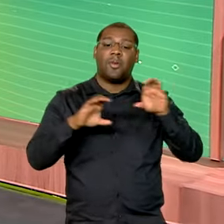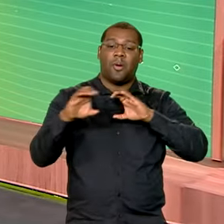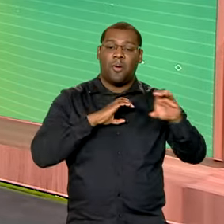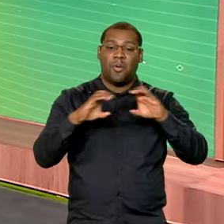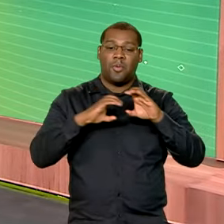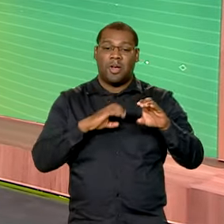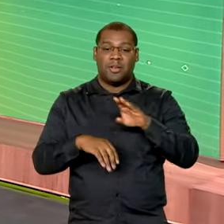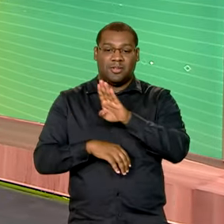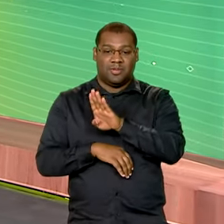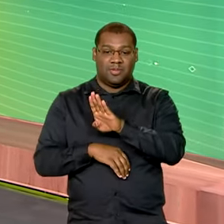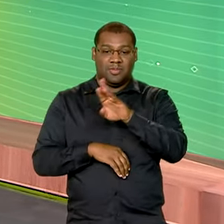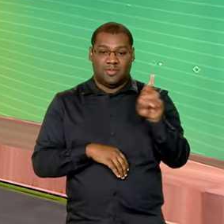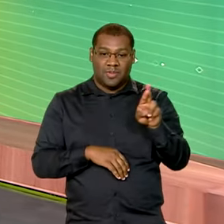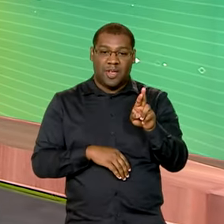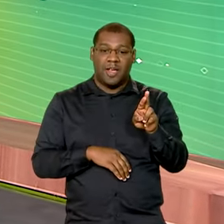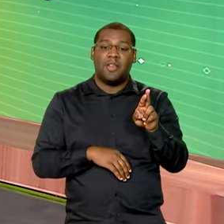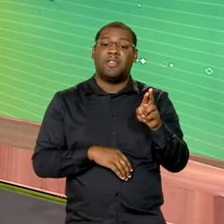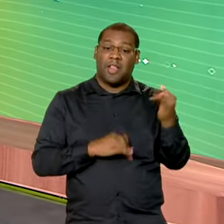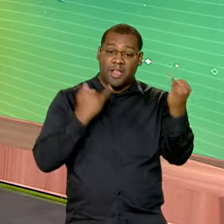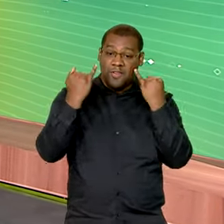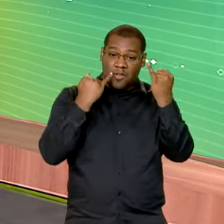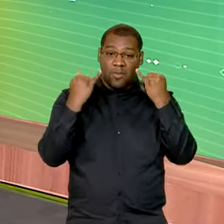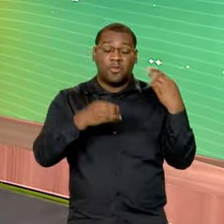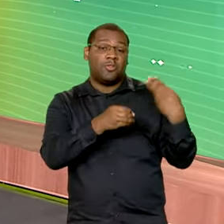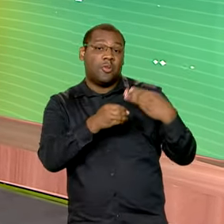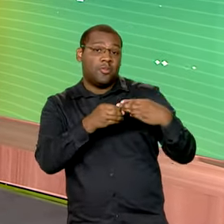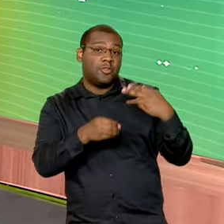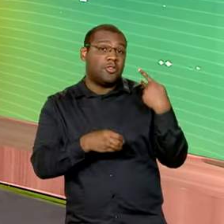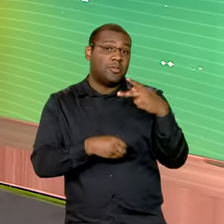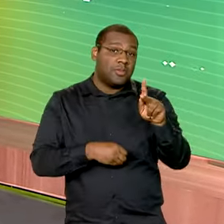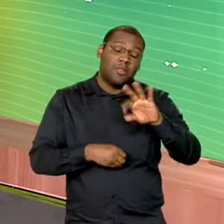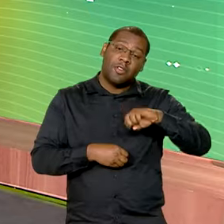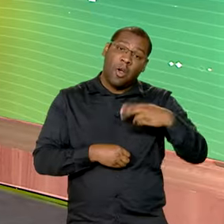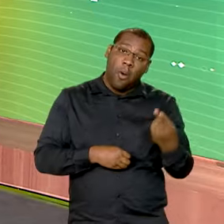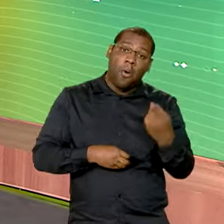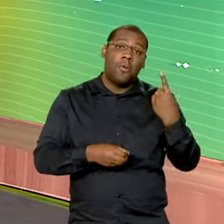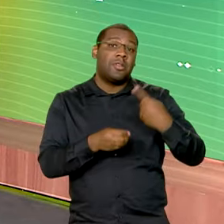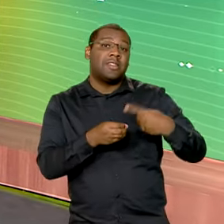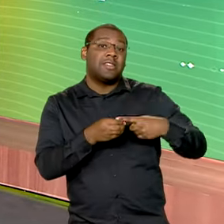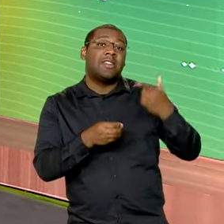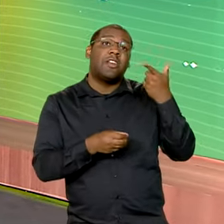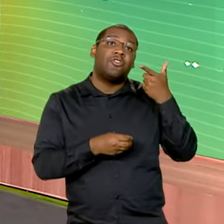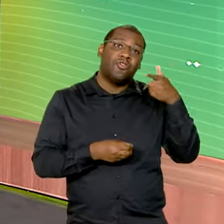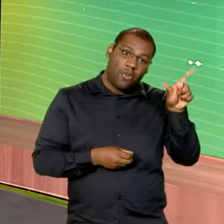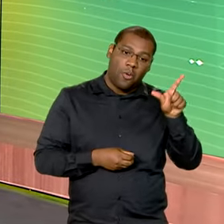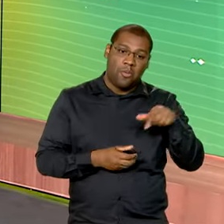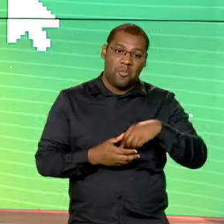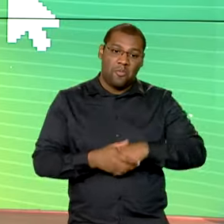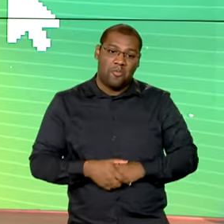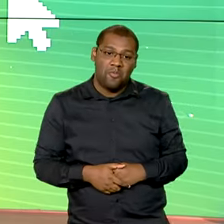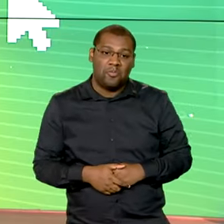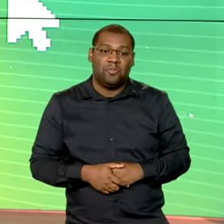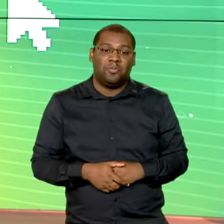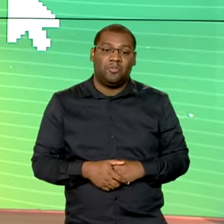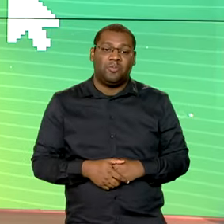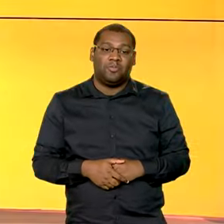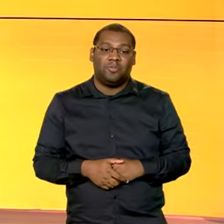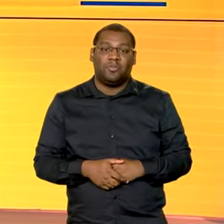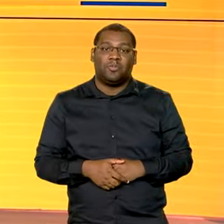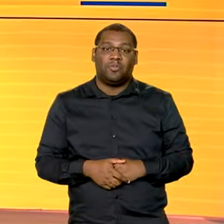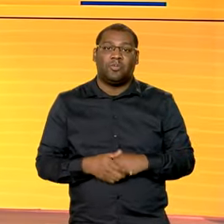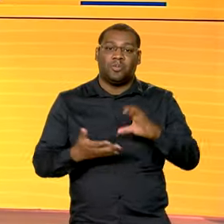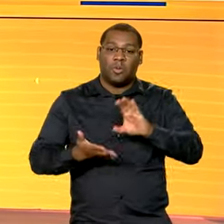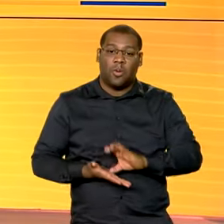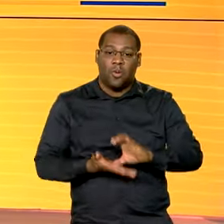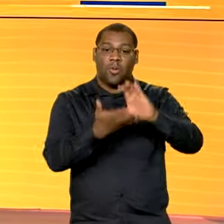.br para saber mais sobre o seu município ou alguma outra cidade ou região do país. O Conselho